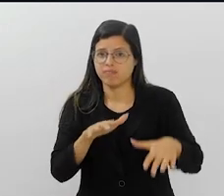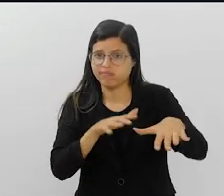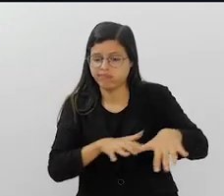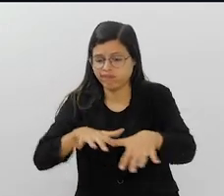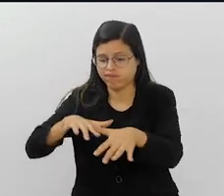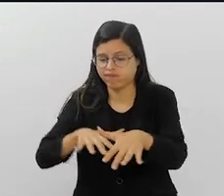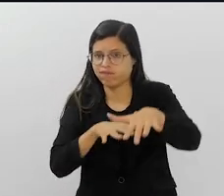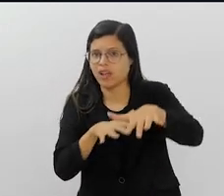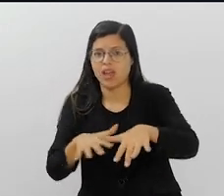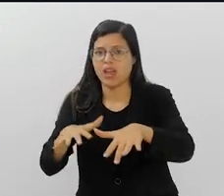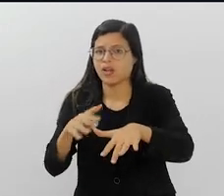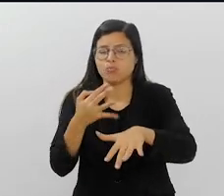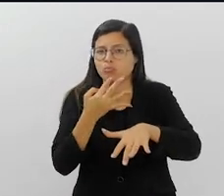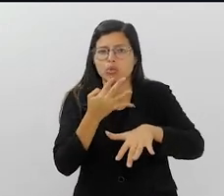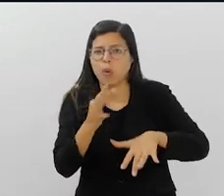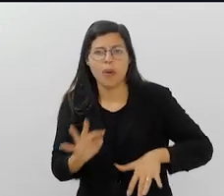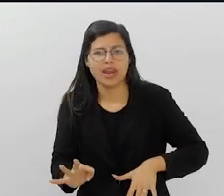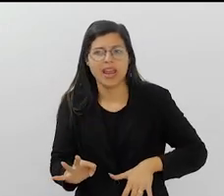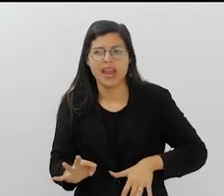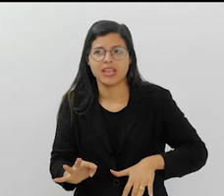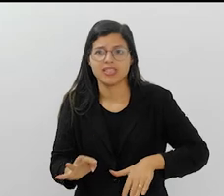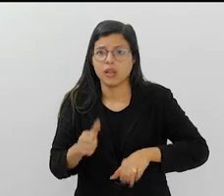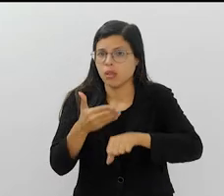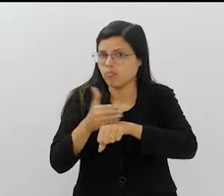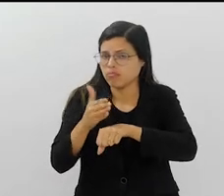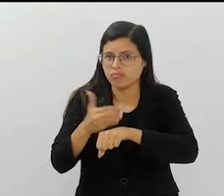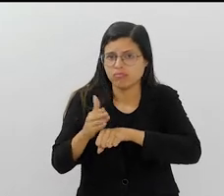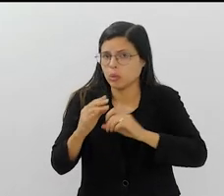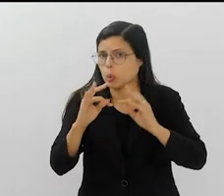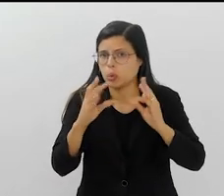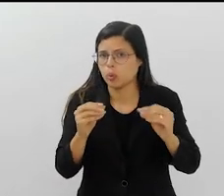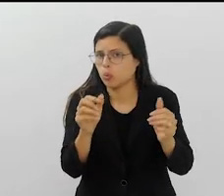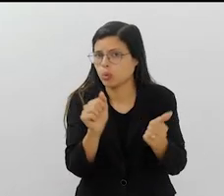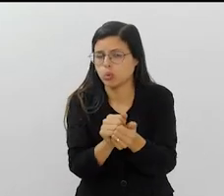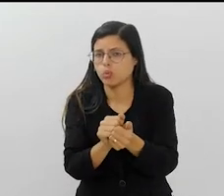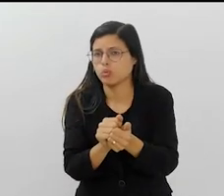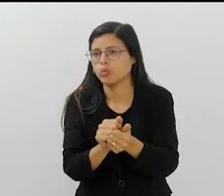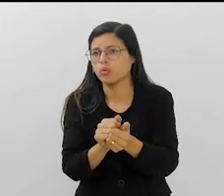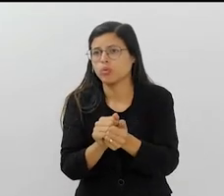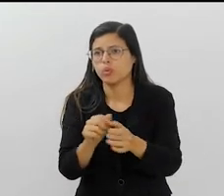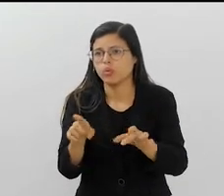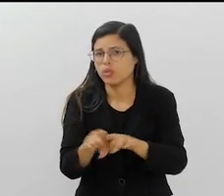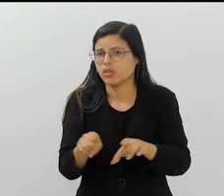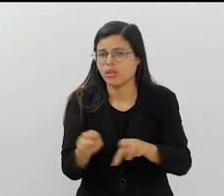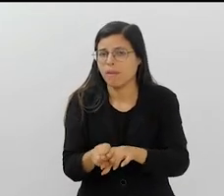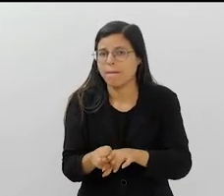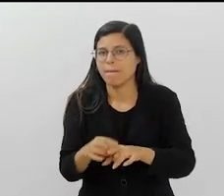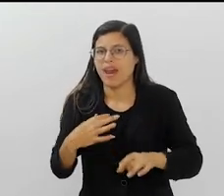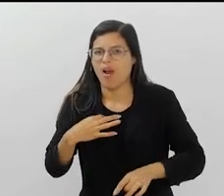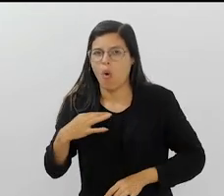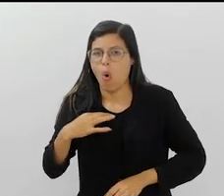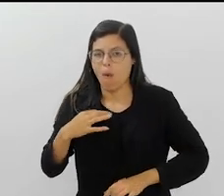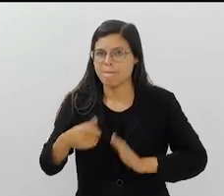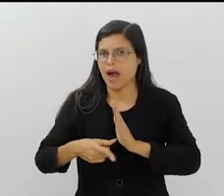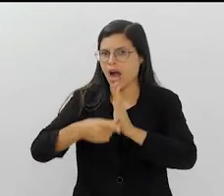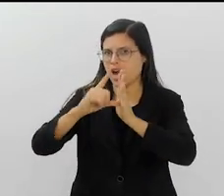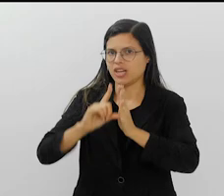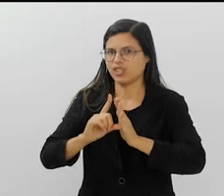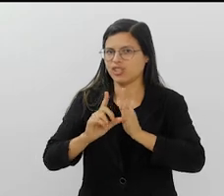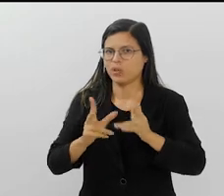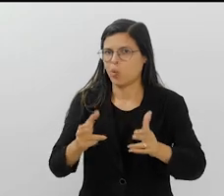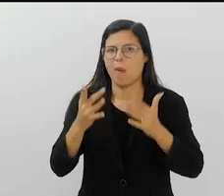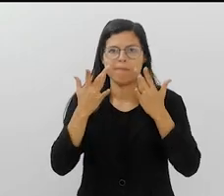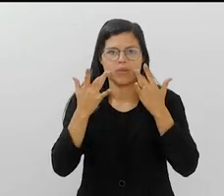palco parado, eles não se conhecem, eles não ensaiam todos juntos, eles não vestem a roupa antes, como em qualquer peça